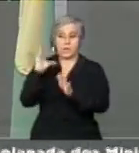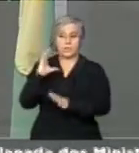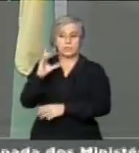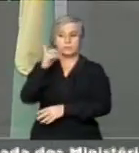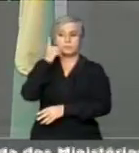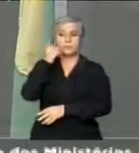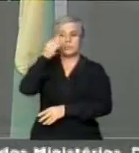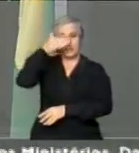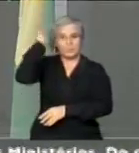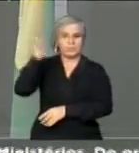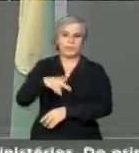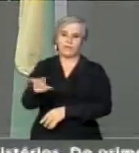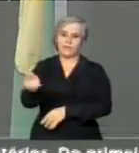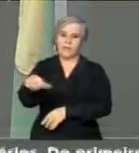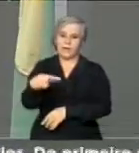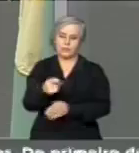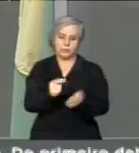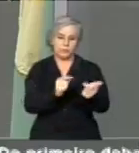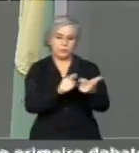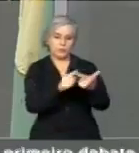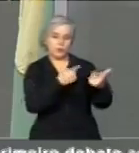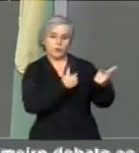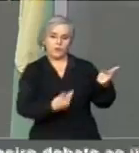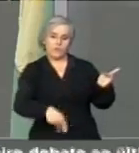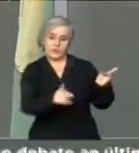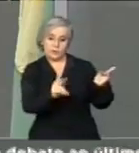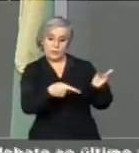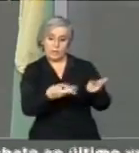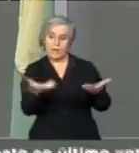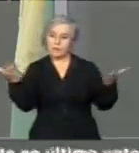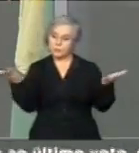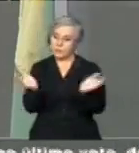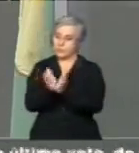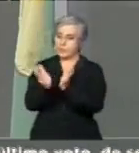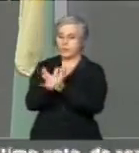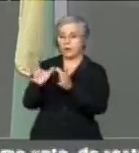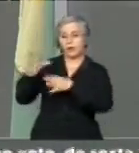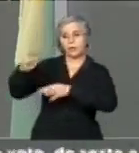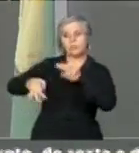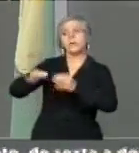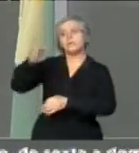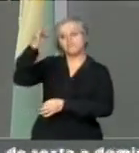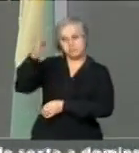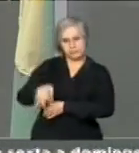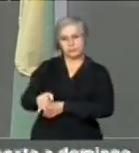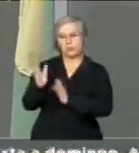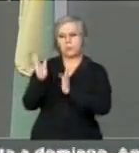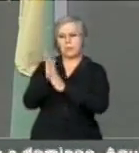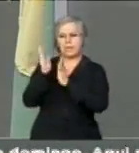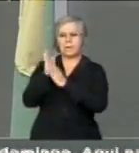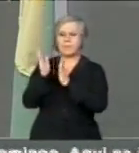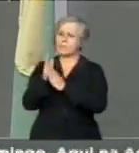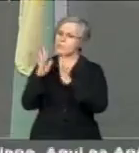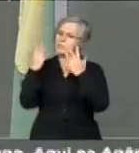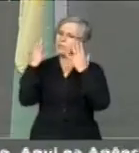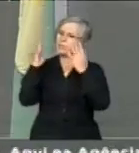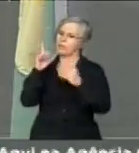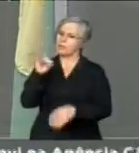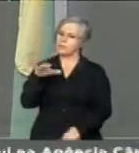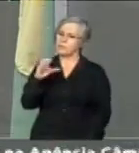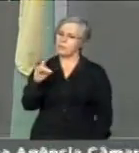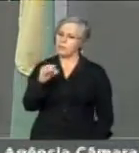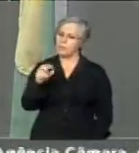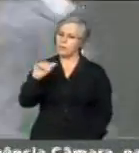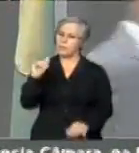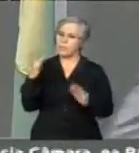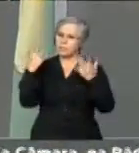Eduardo Cunha e estava errado o governo. E agora a mesa acertou. Parabéns. E viva a democracia. E viva o